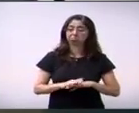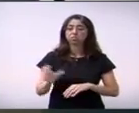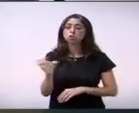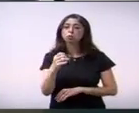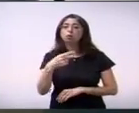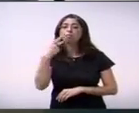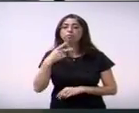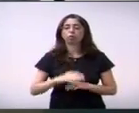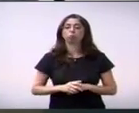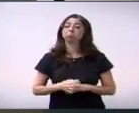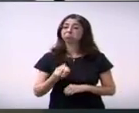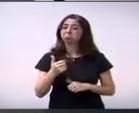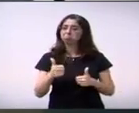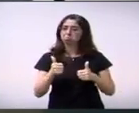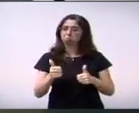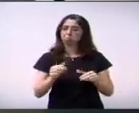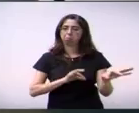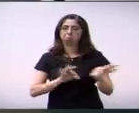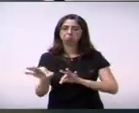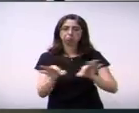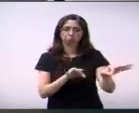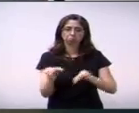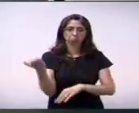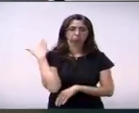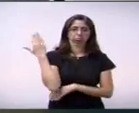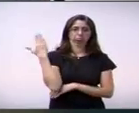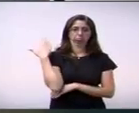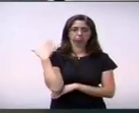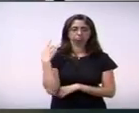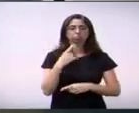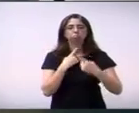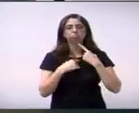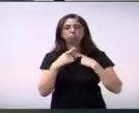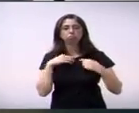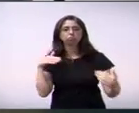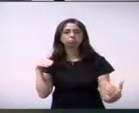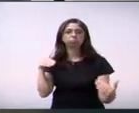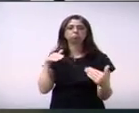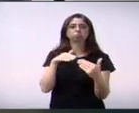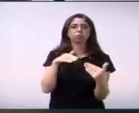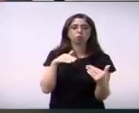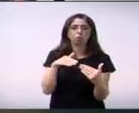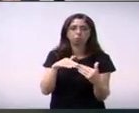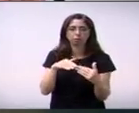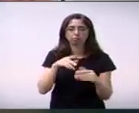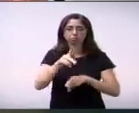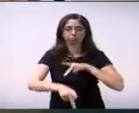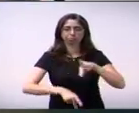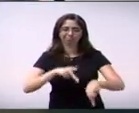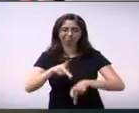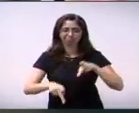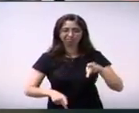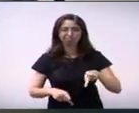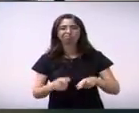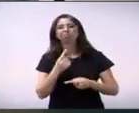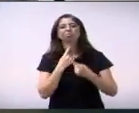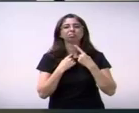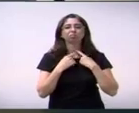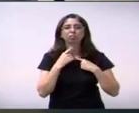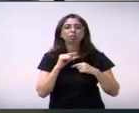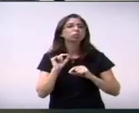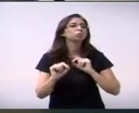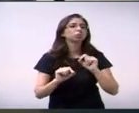onde ele confrontava a vontade popular com a vontade, teoricamente, ele